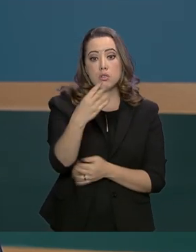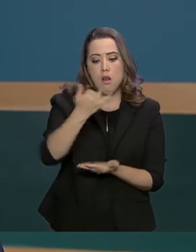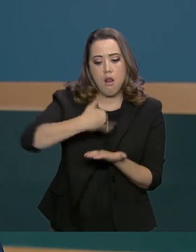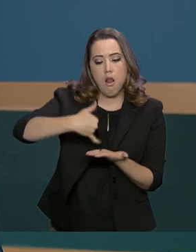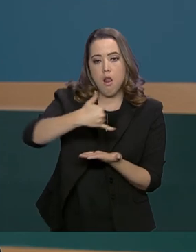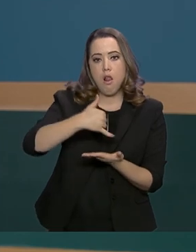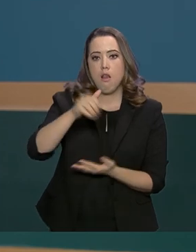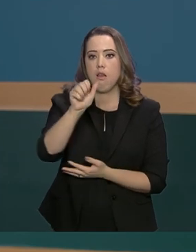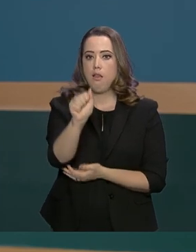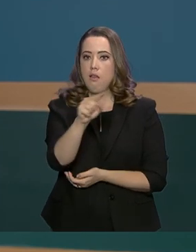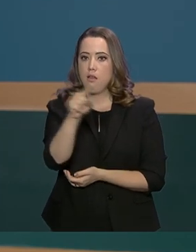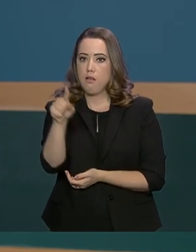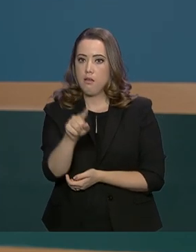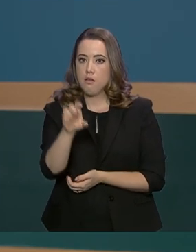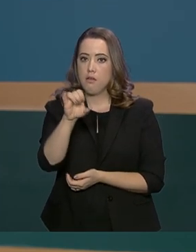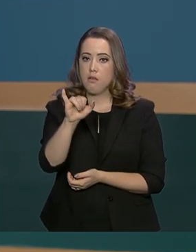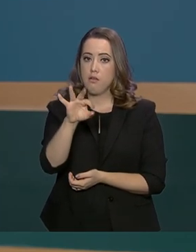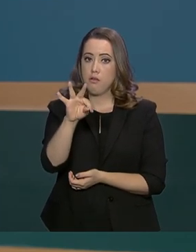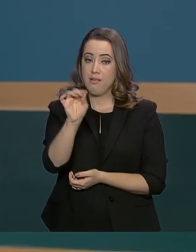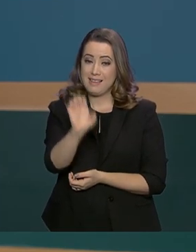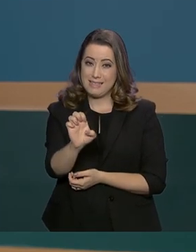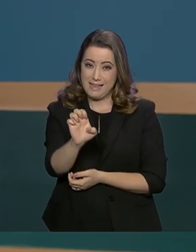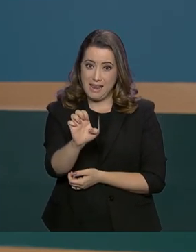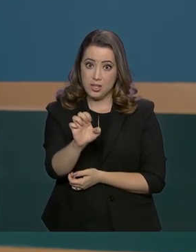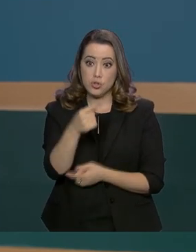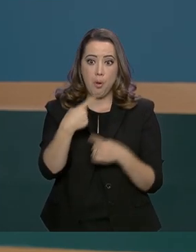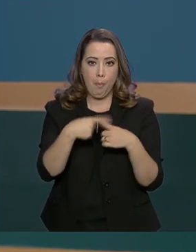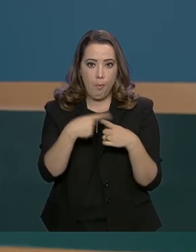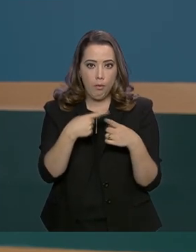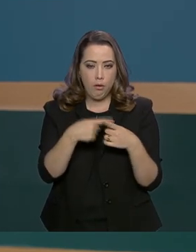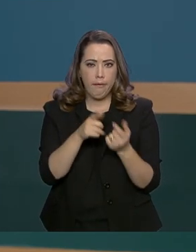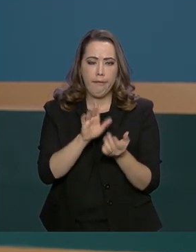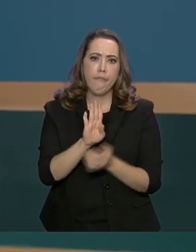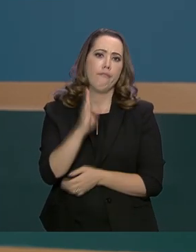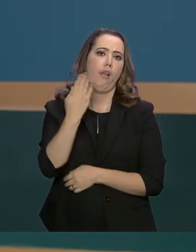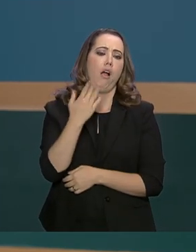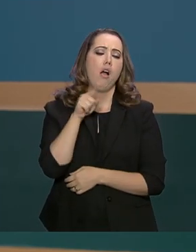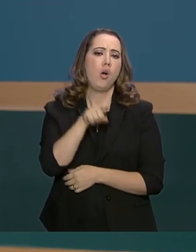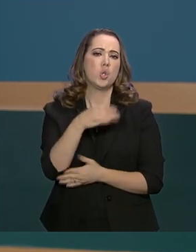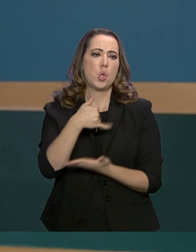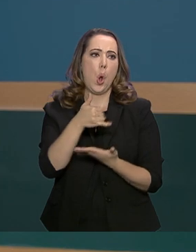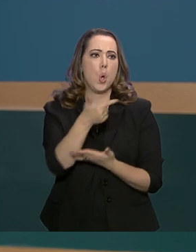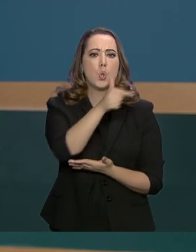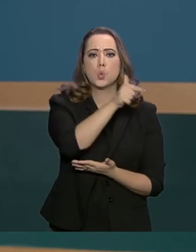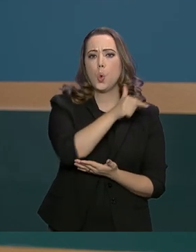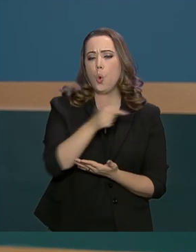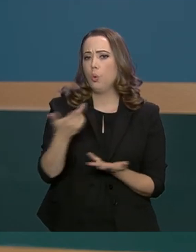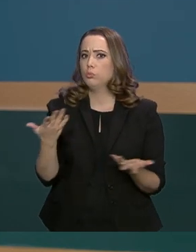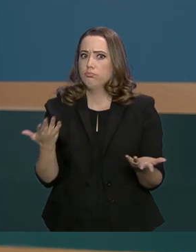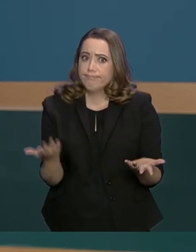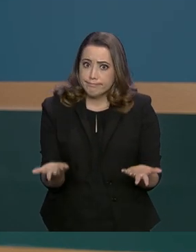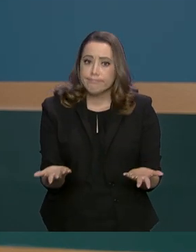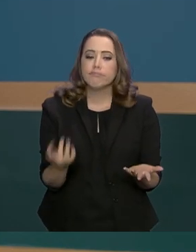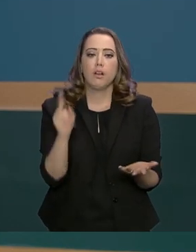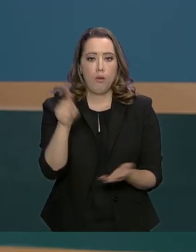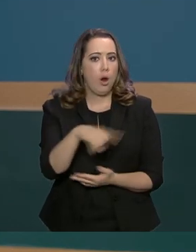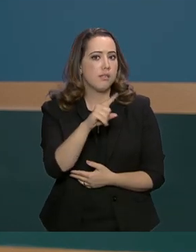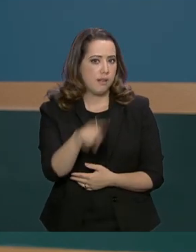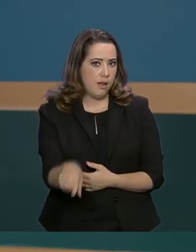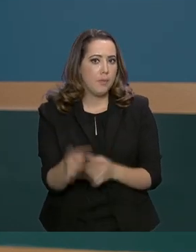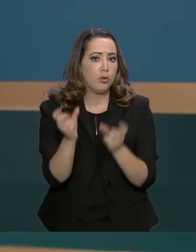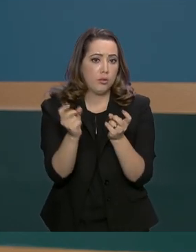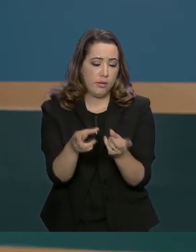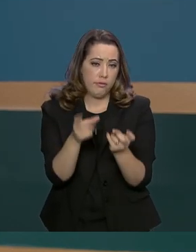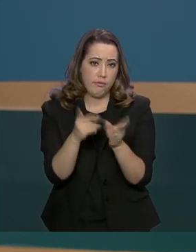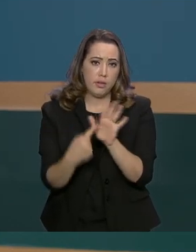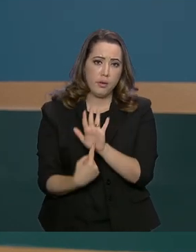oliva adulterados. A maioria por mistura de óleo de soja e outros óleos de origem desconhecida. A suspensão faz parte